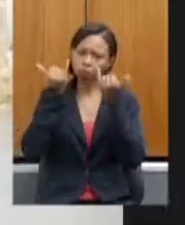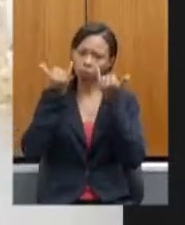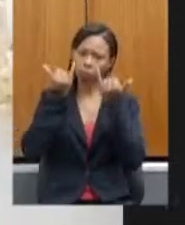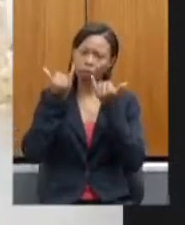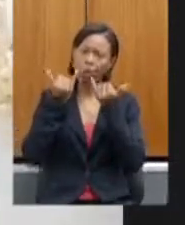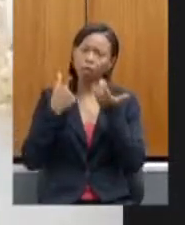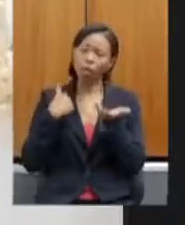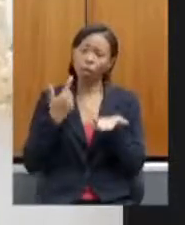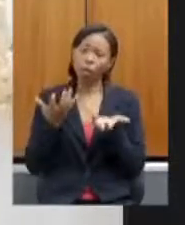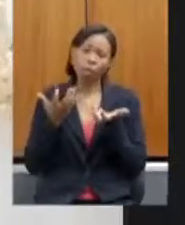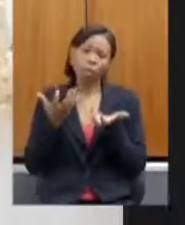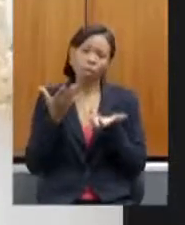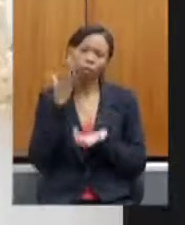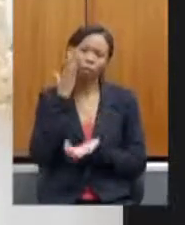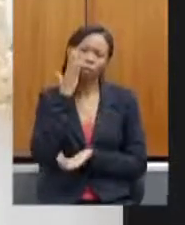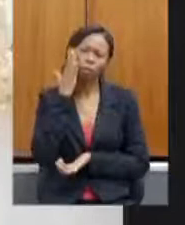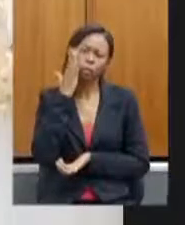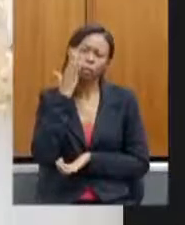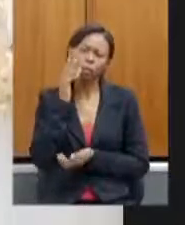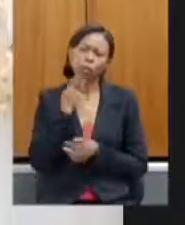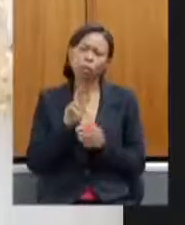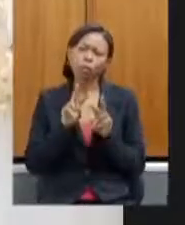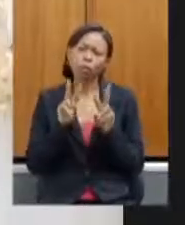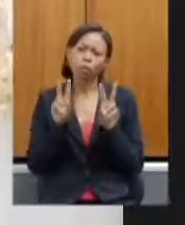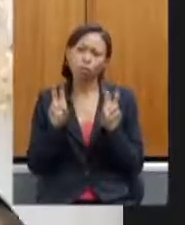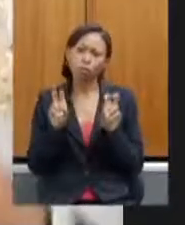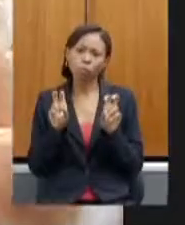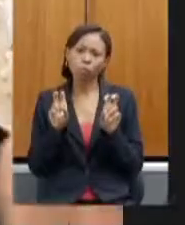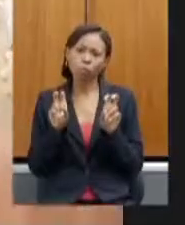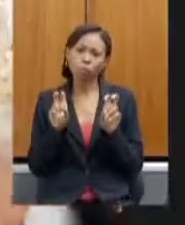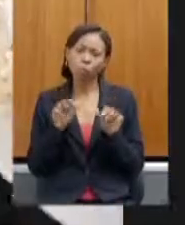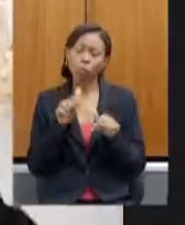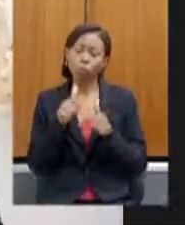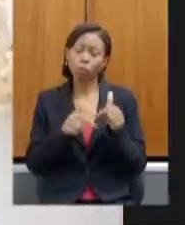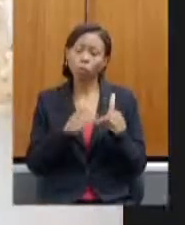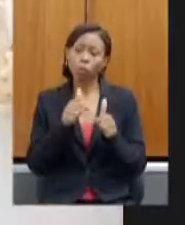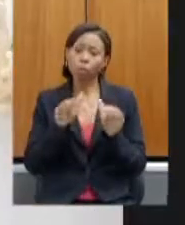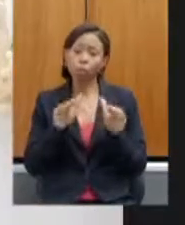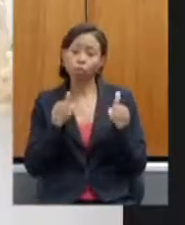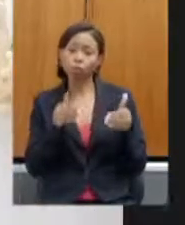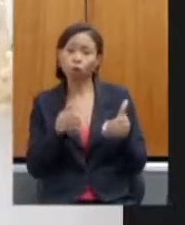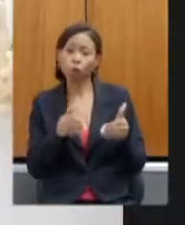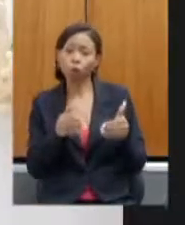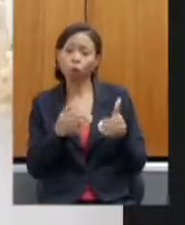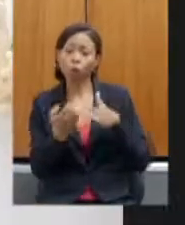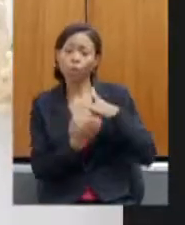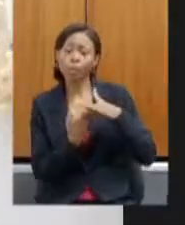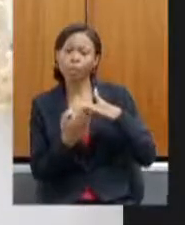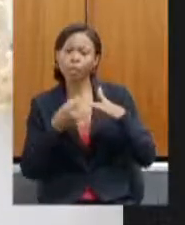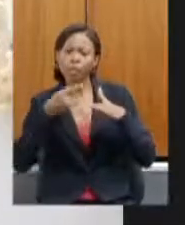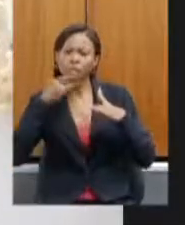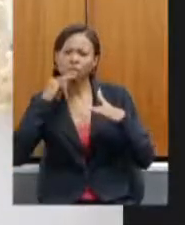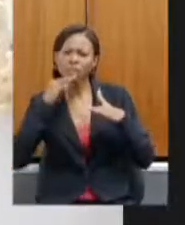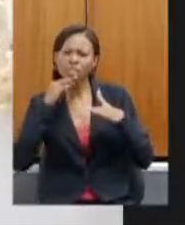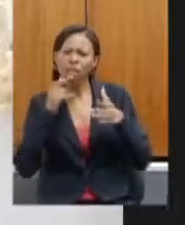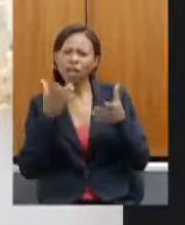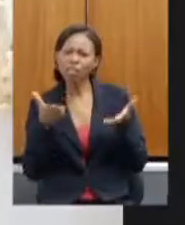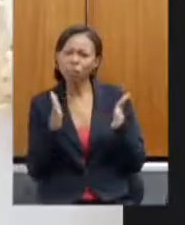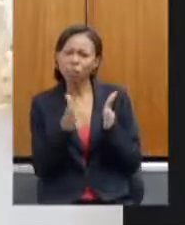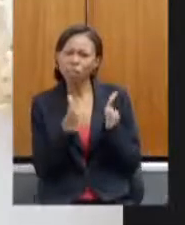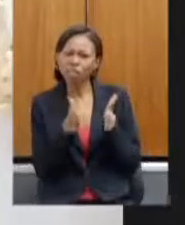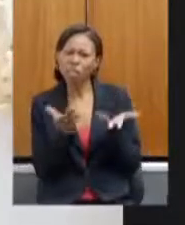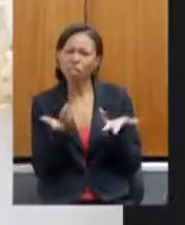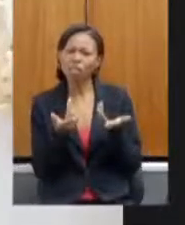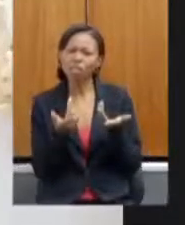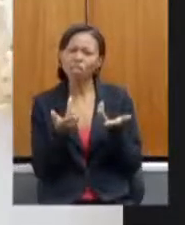sobre um trabalho voltado às pequenas cachaçarias, aos pequenos engenhos, se